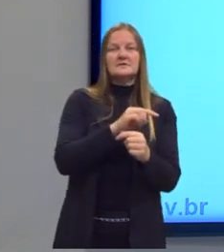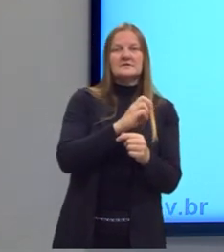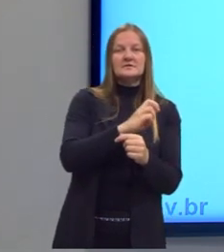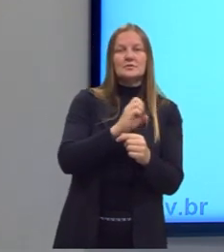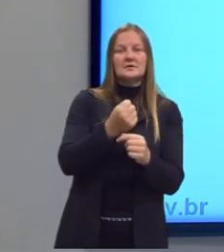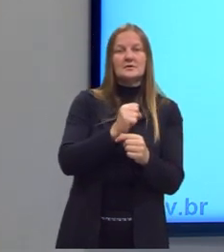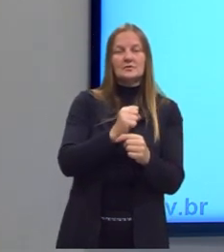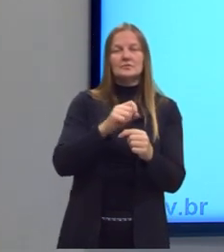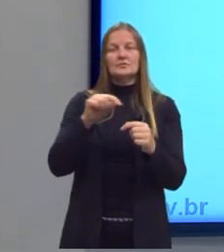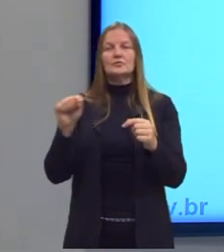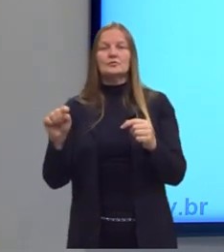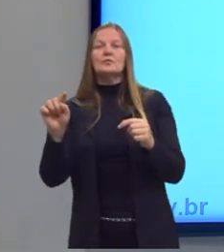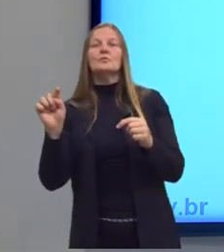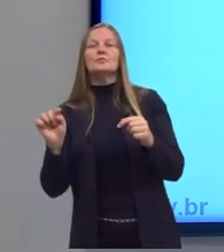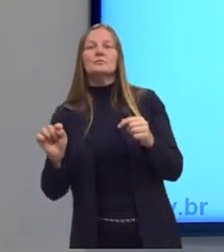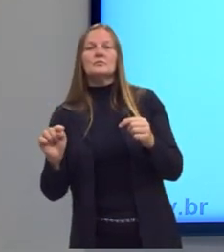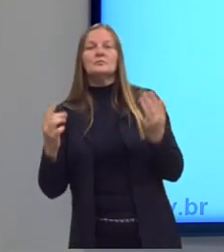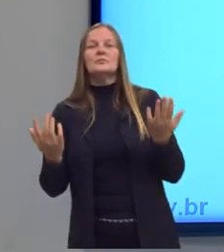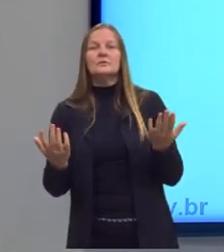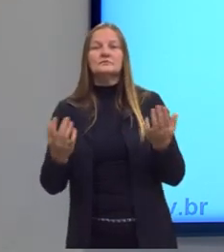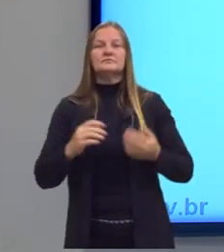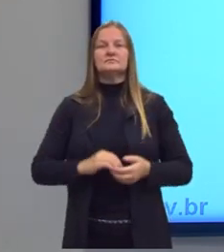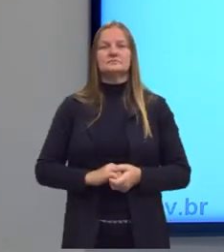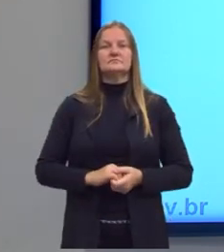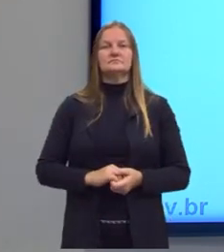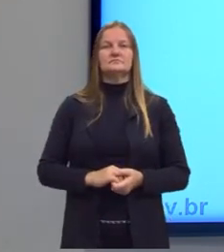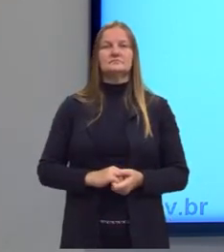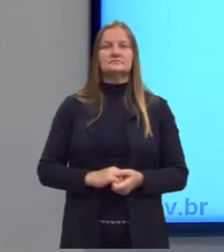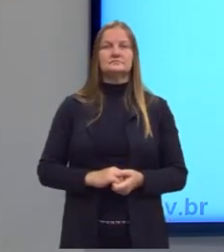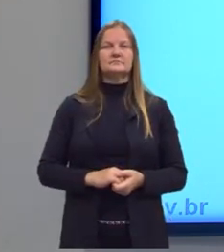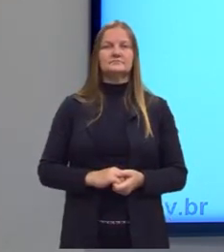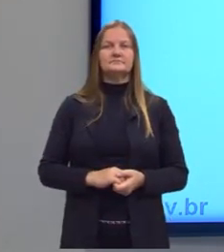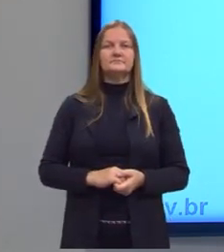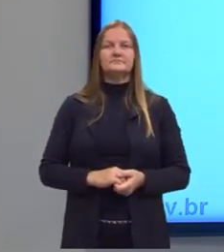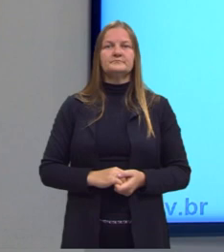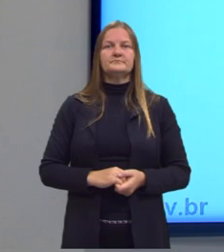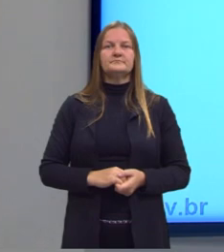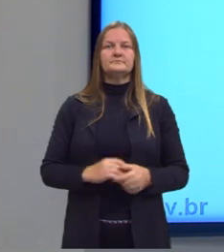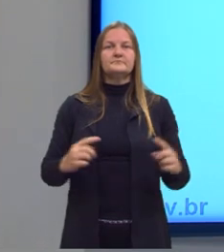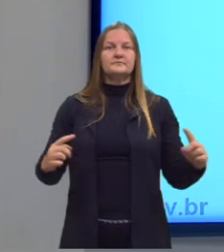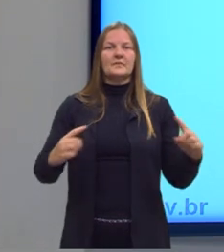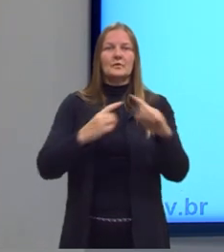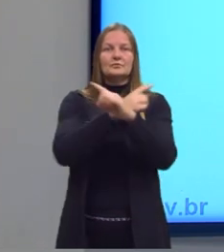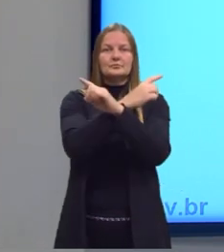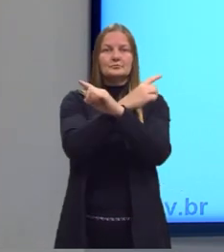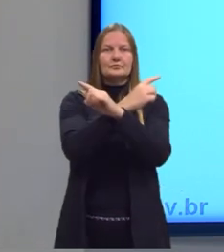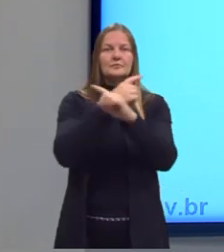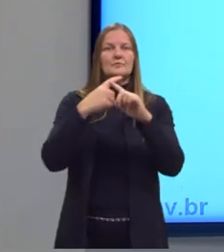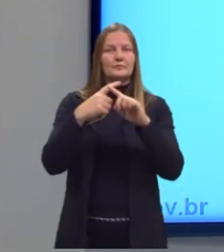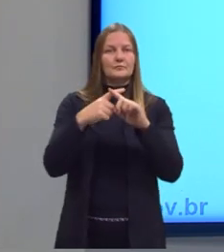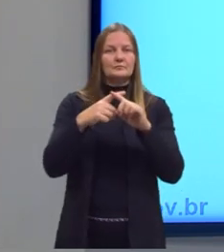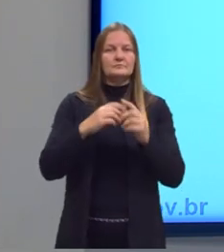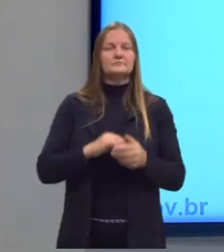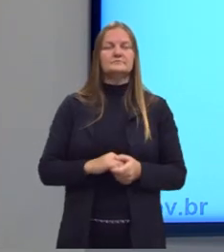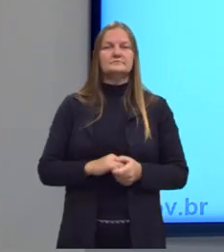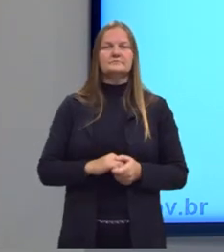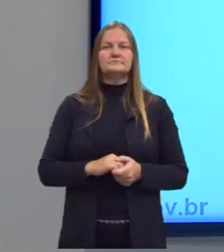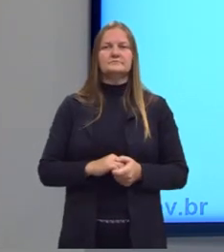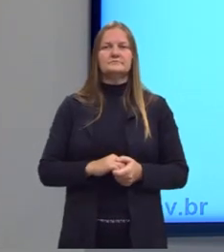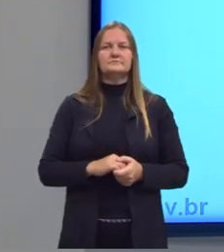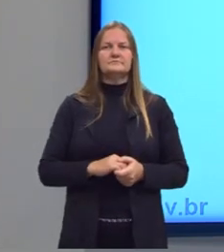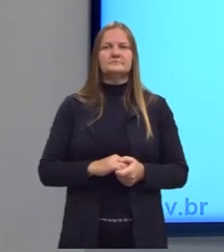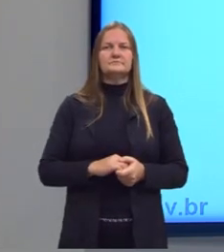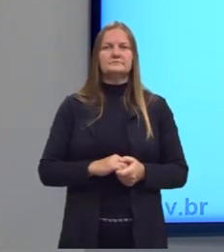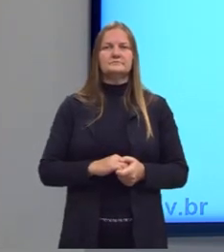58,8, eu preciso de quantas? Fazendo a devida multiplicação aqui dos dois, das dois,